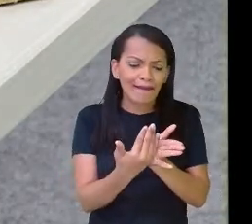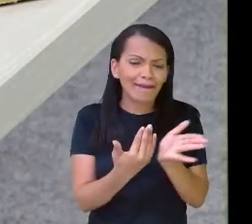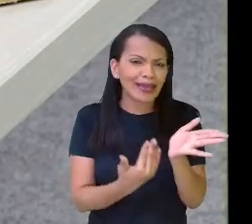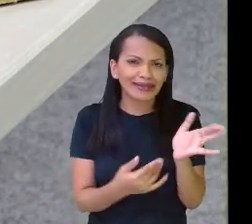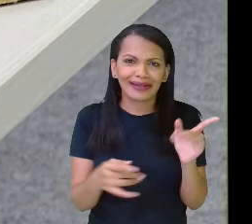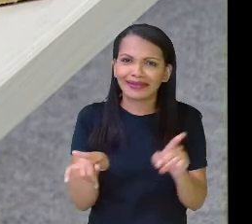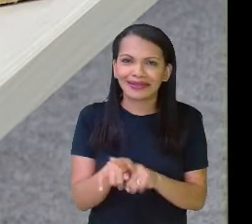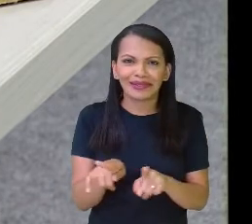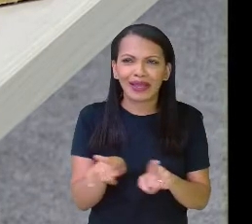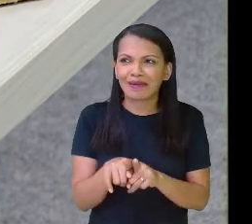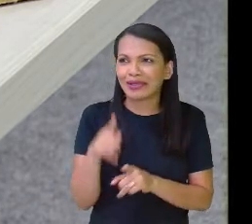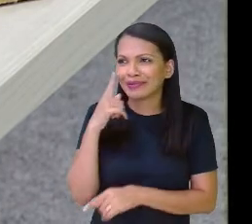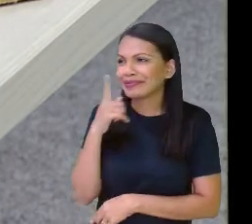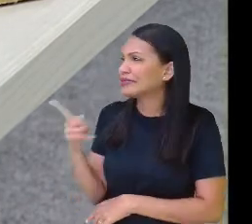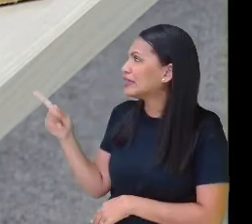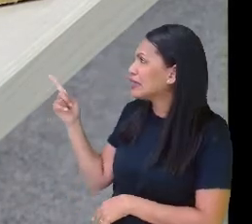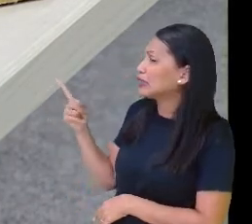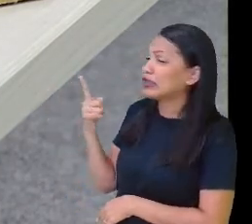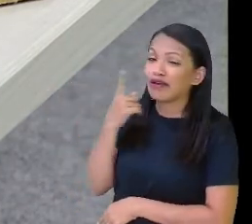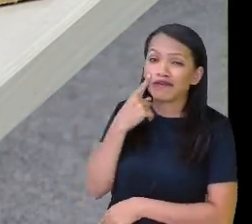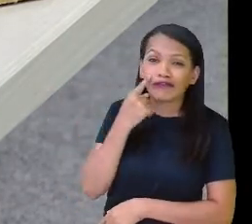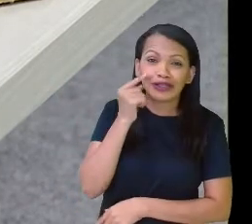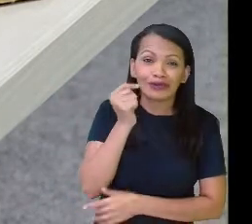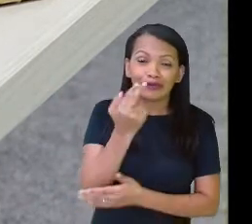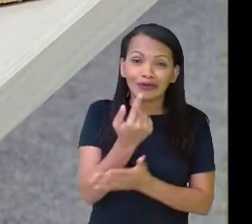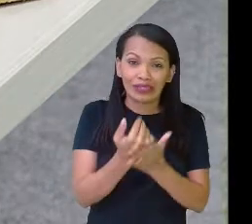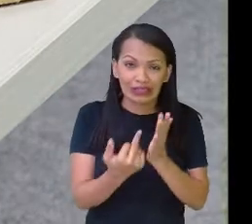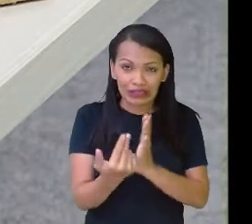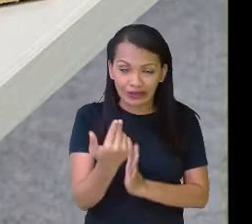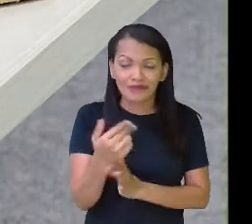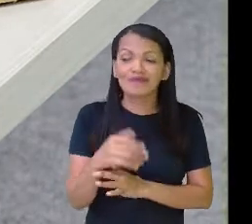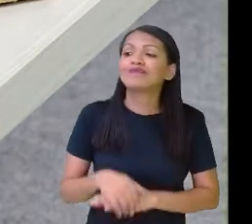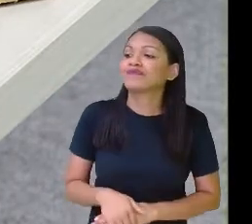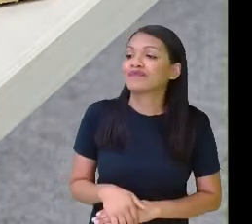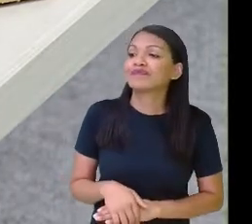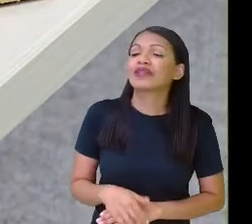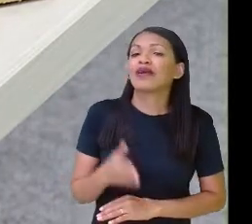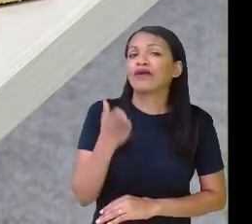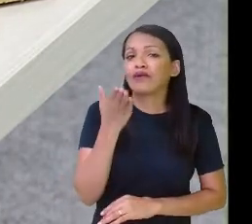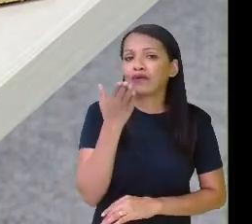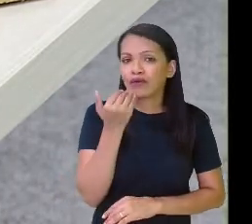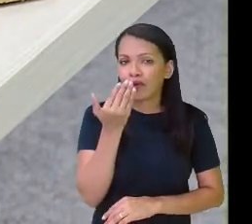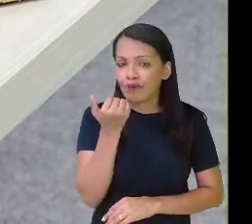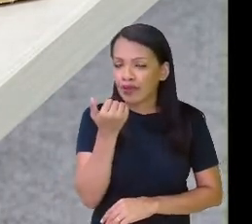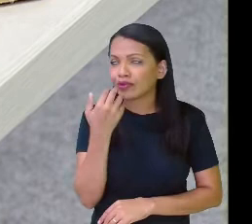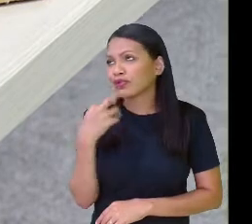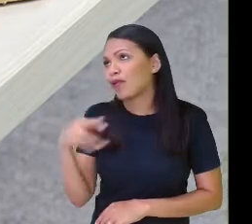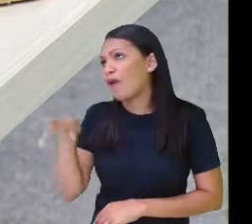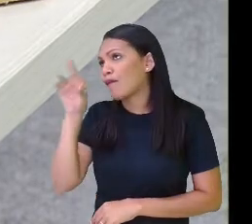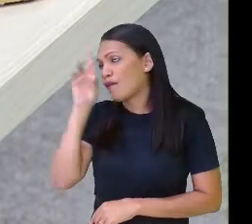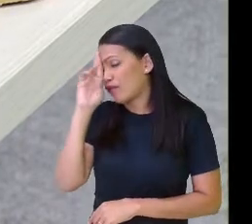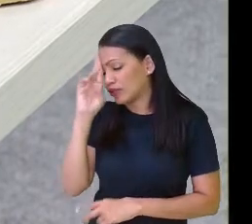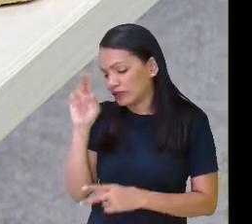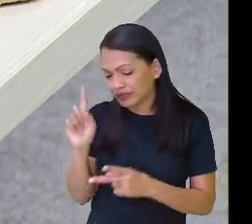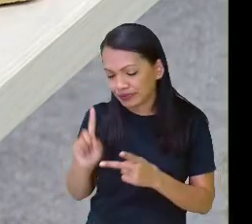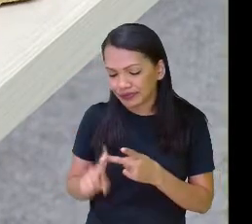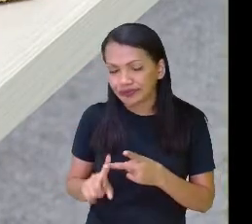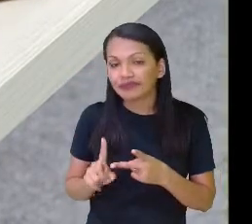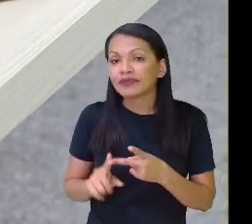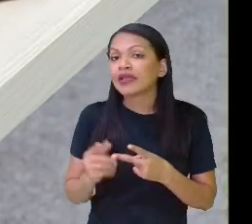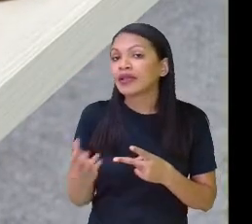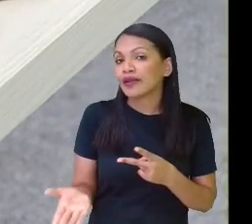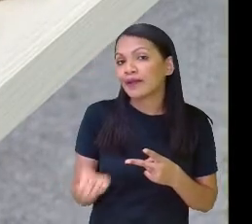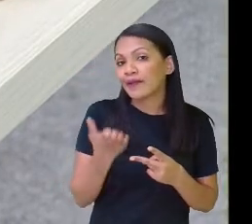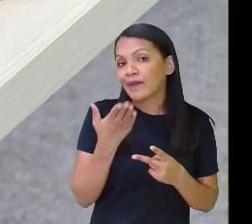dividir em quatro vezes. Ela não quis comer tudo. Ela comeu um pedaço no almoço. E